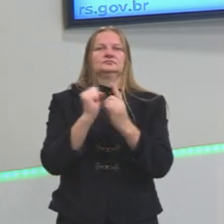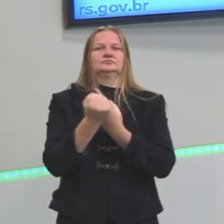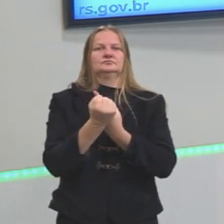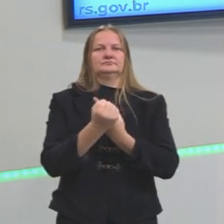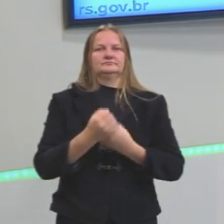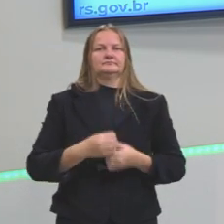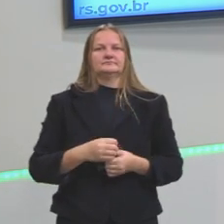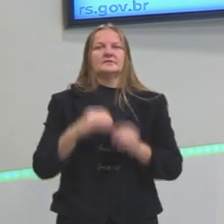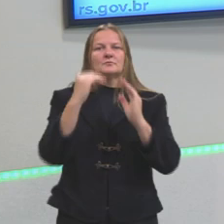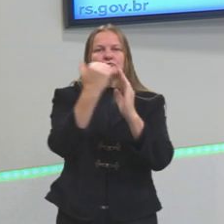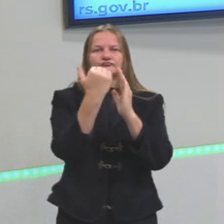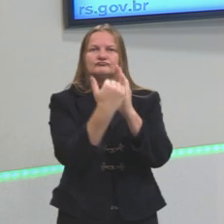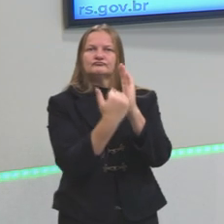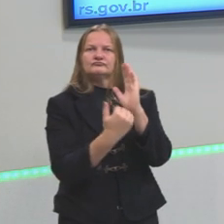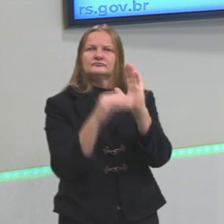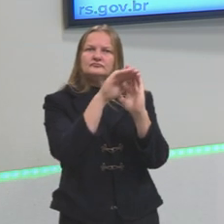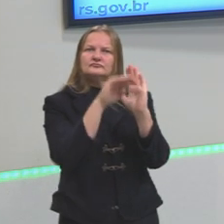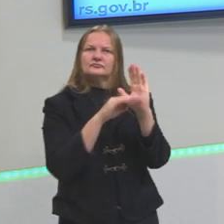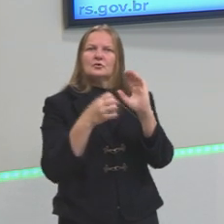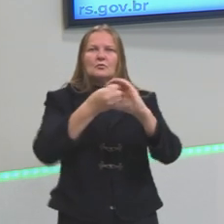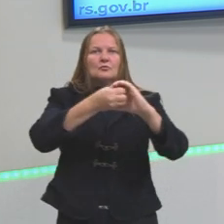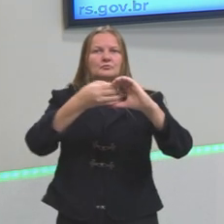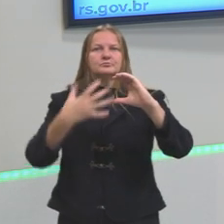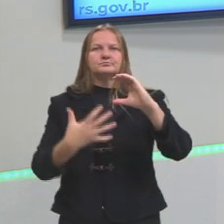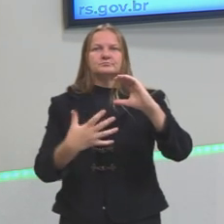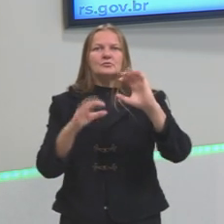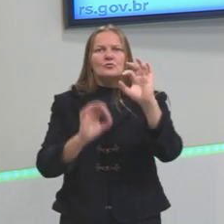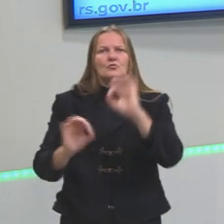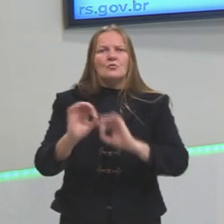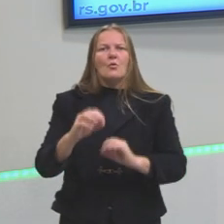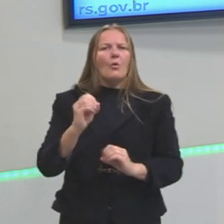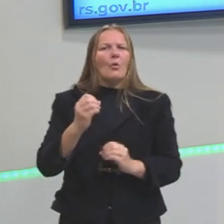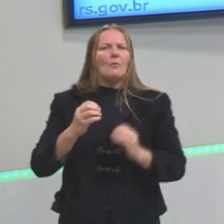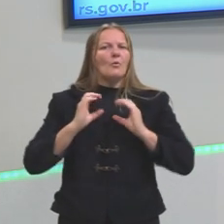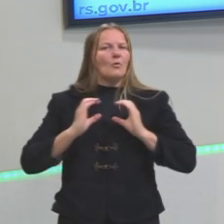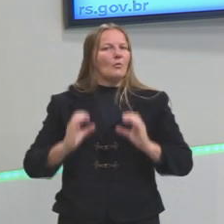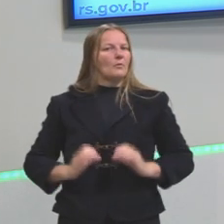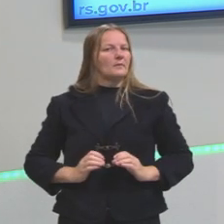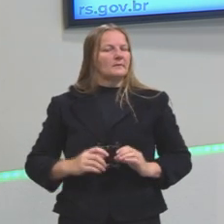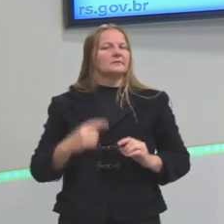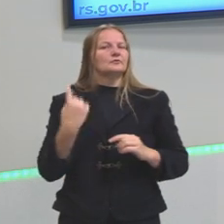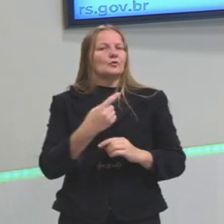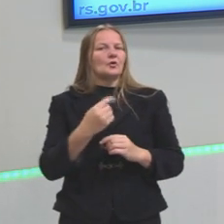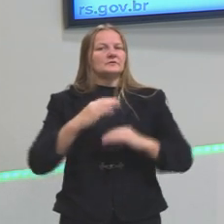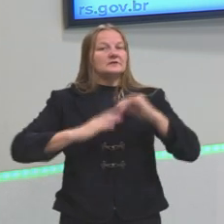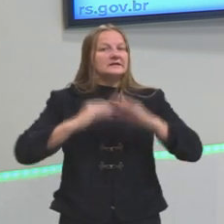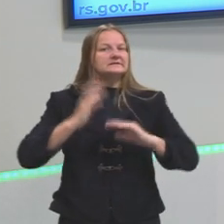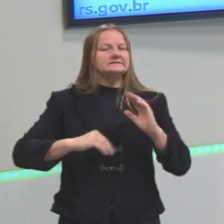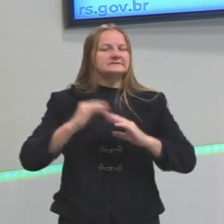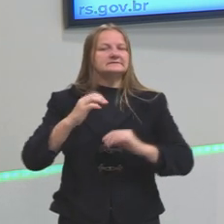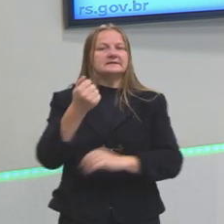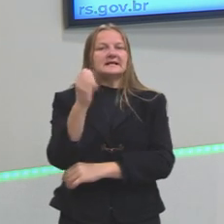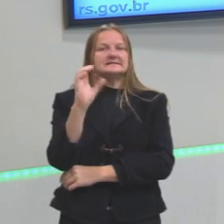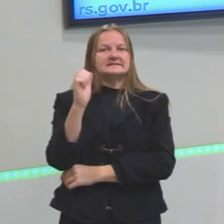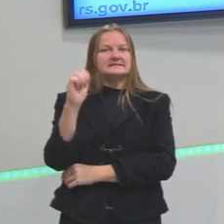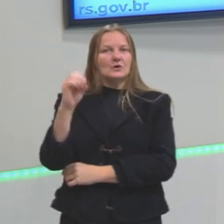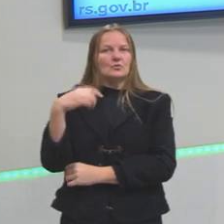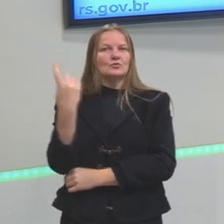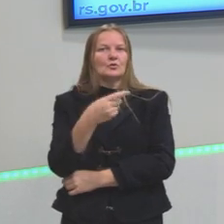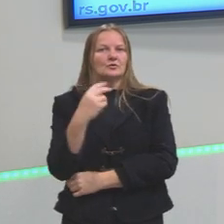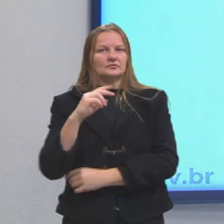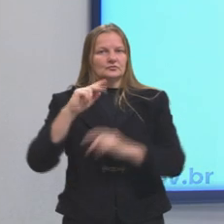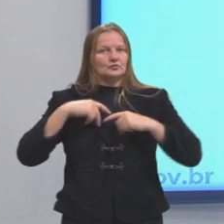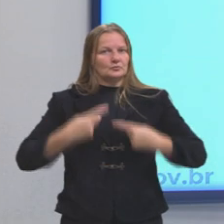É como nós agimos. Ele estuda como o ser humano vai agir. Baseado em que o ser humano age. Então,